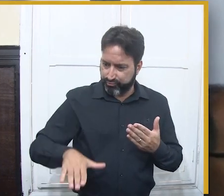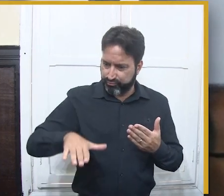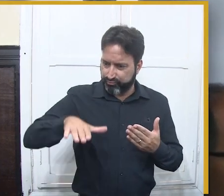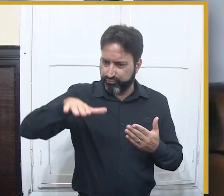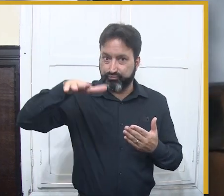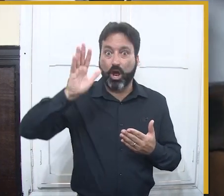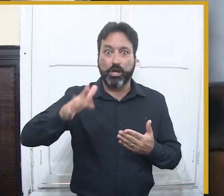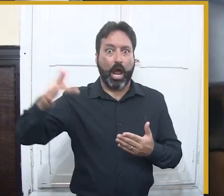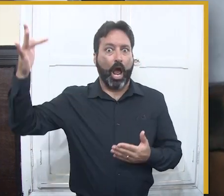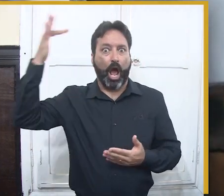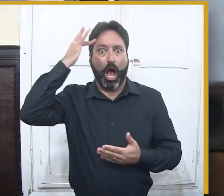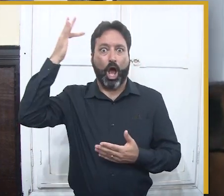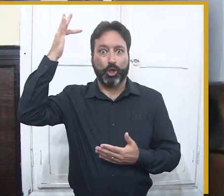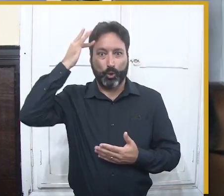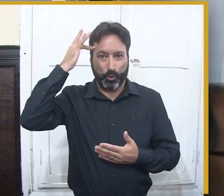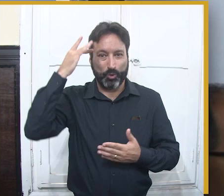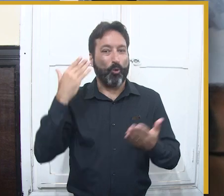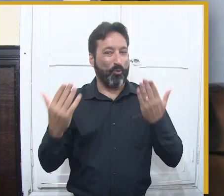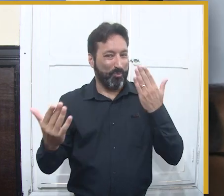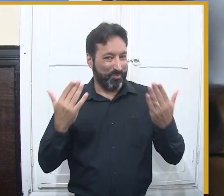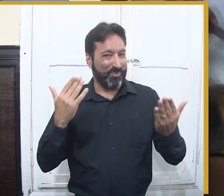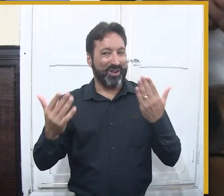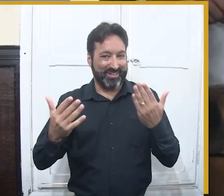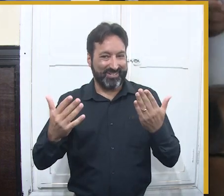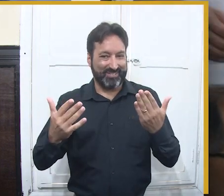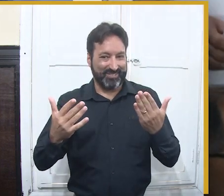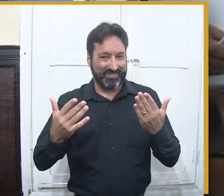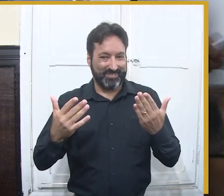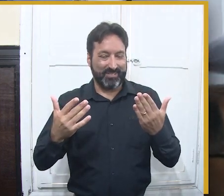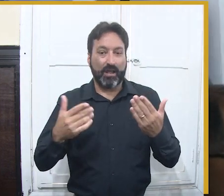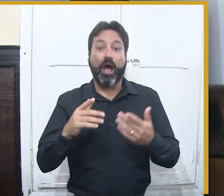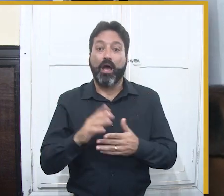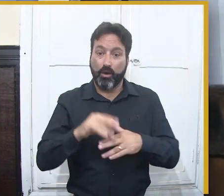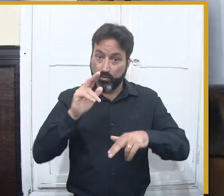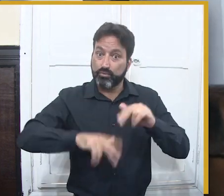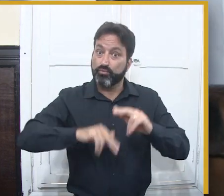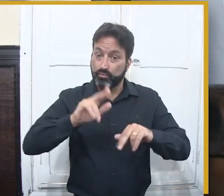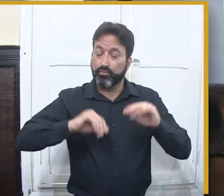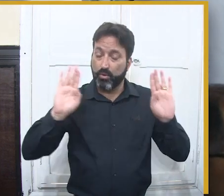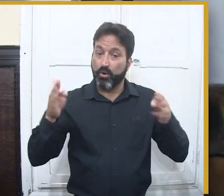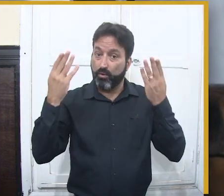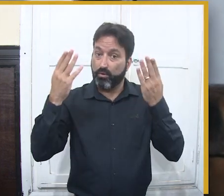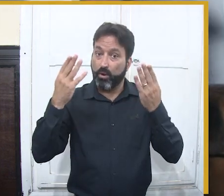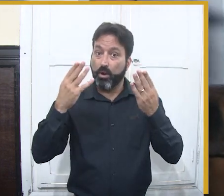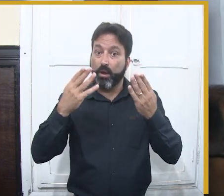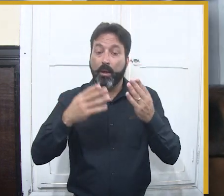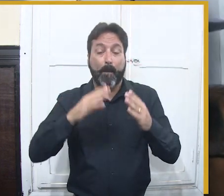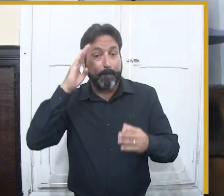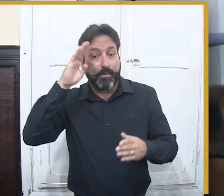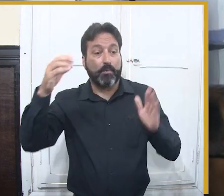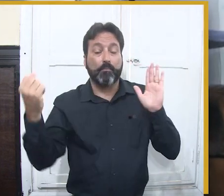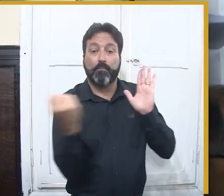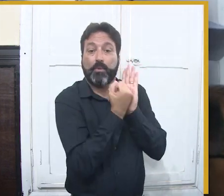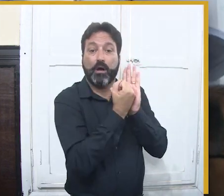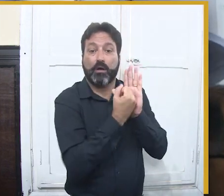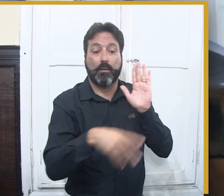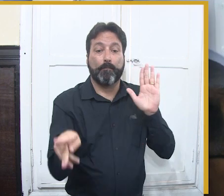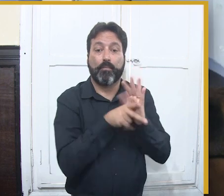João depois de 40 anos vamos dizer que ele já está criado, ele já está taludo. É um menino que